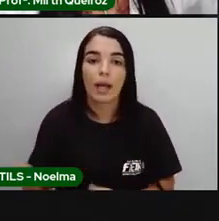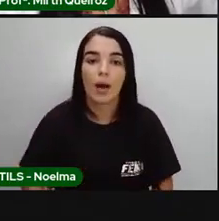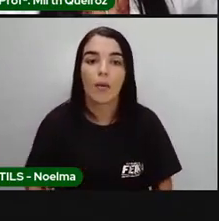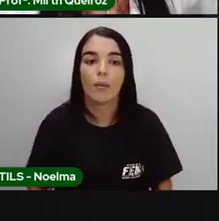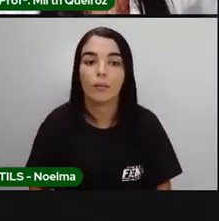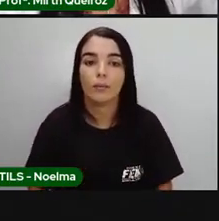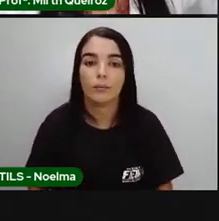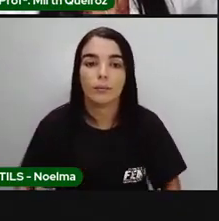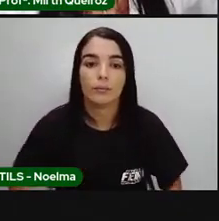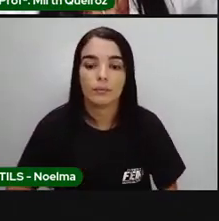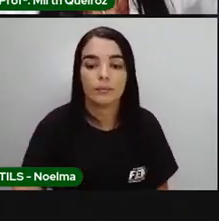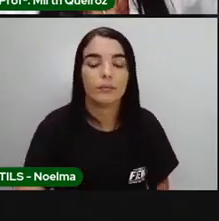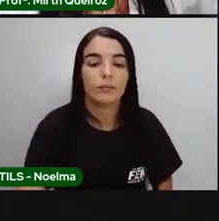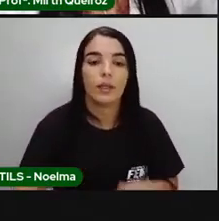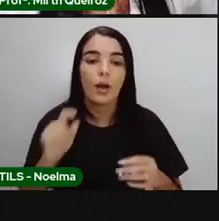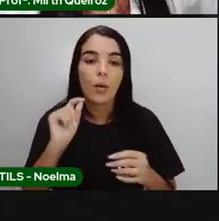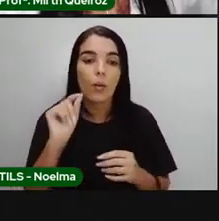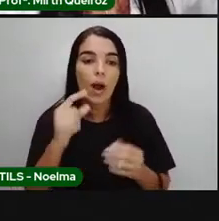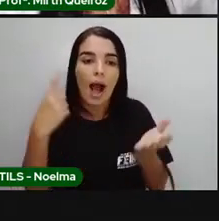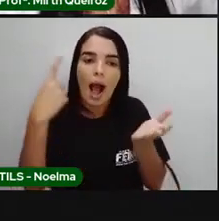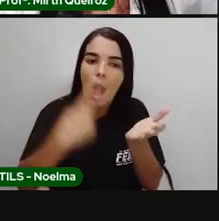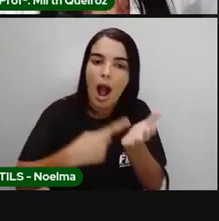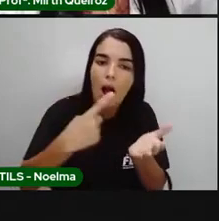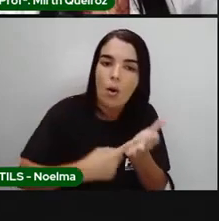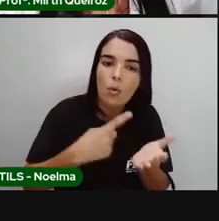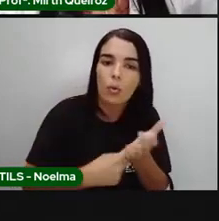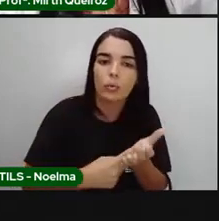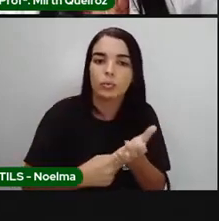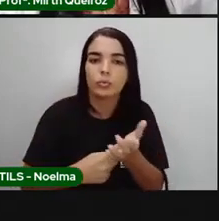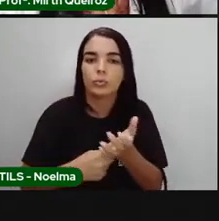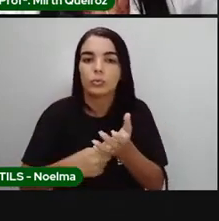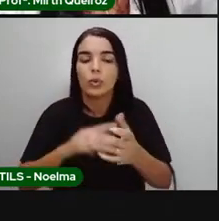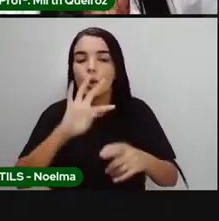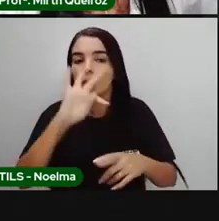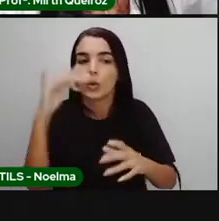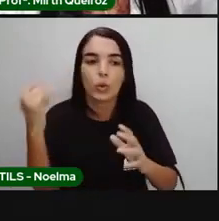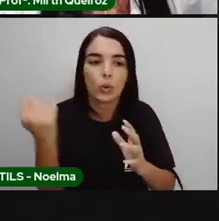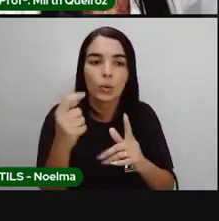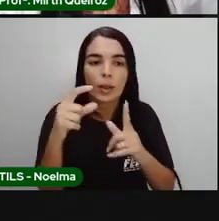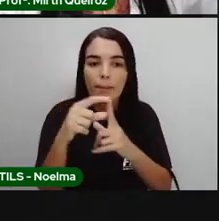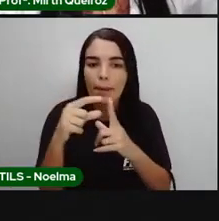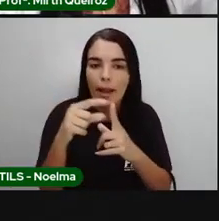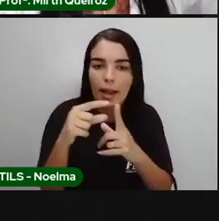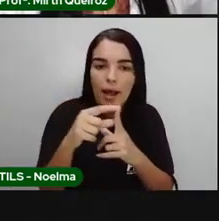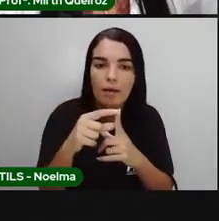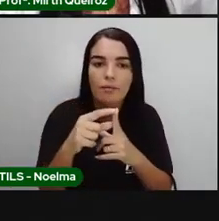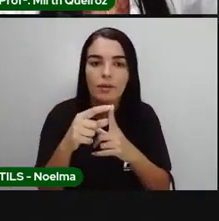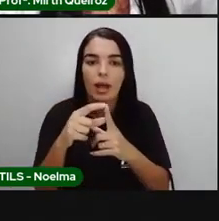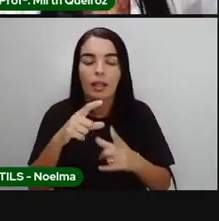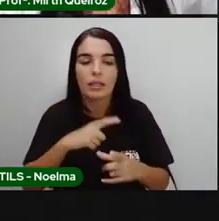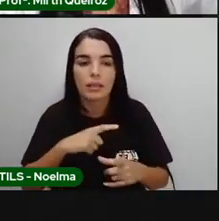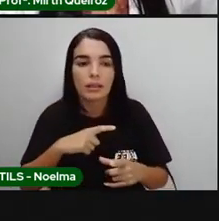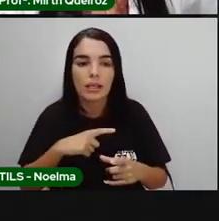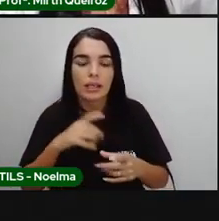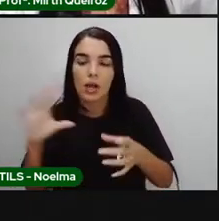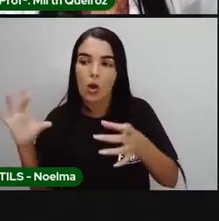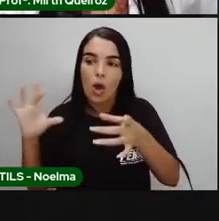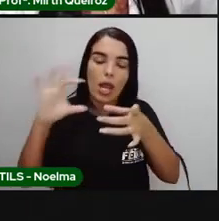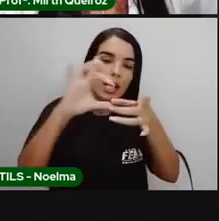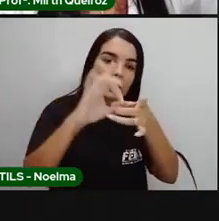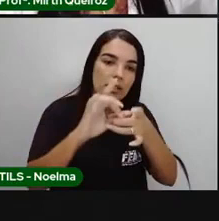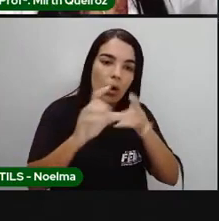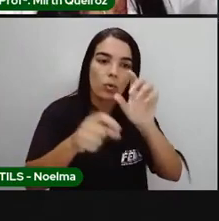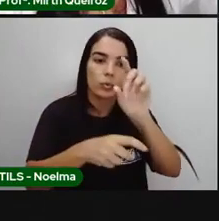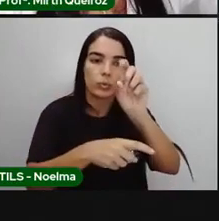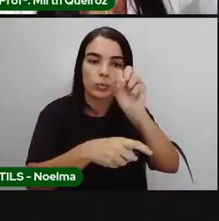referente ao substantivo deve se flexionar, alterar a forma para se adaptar